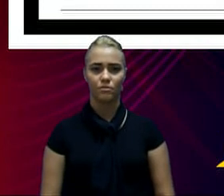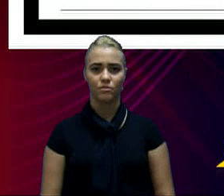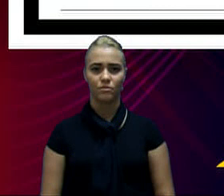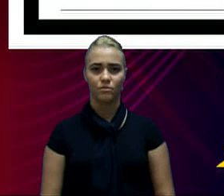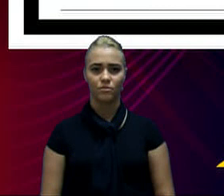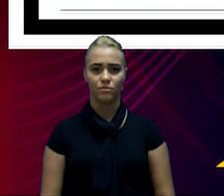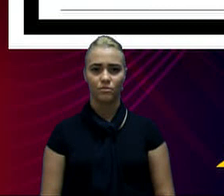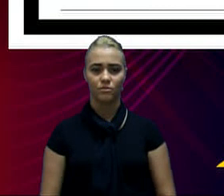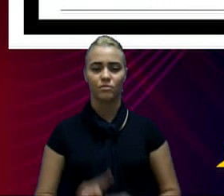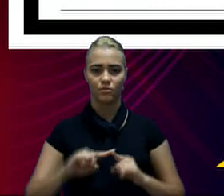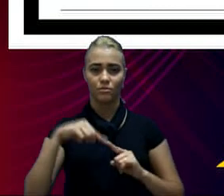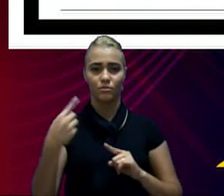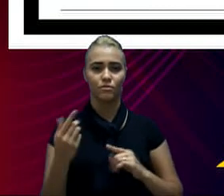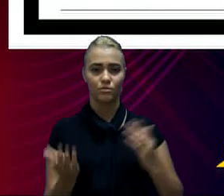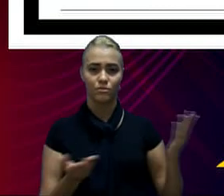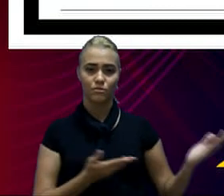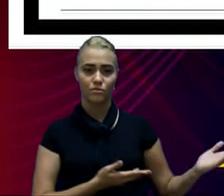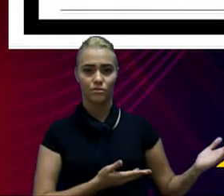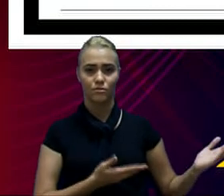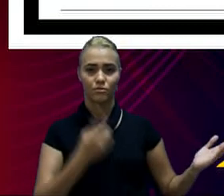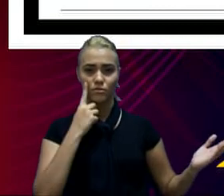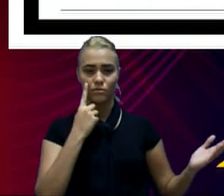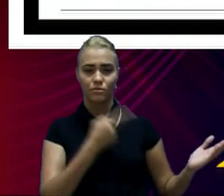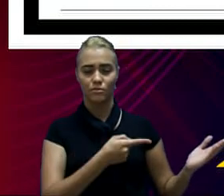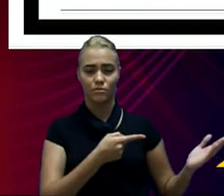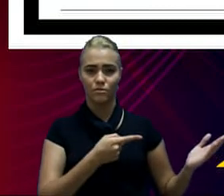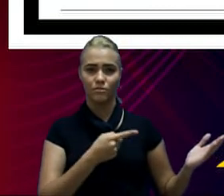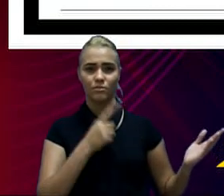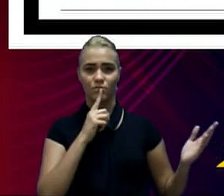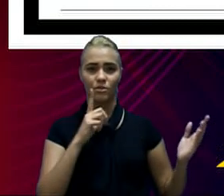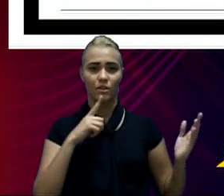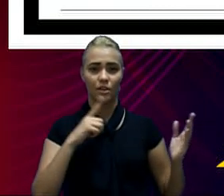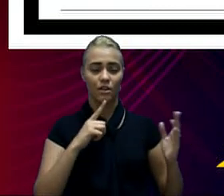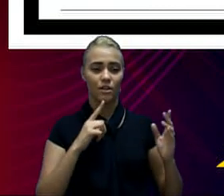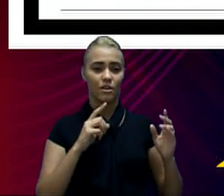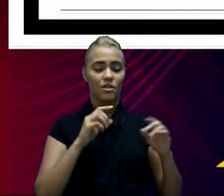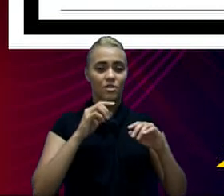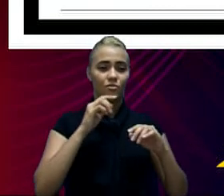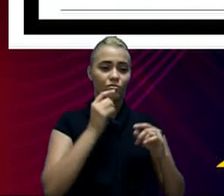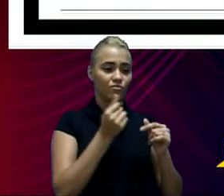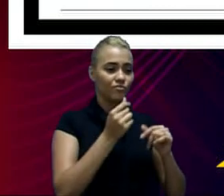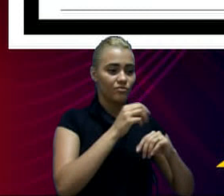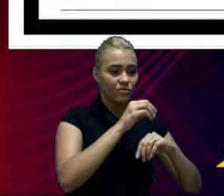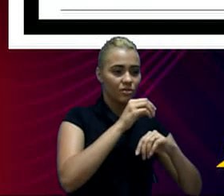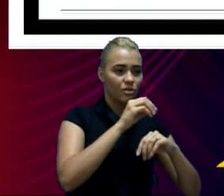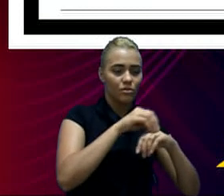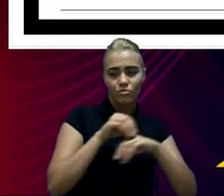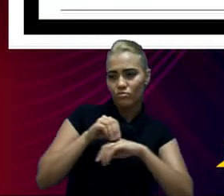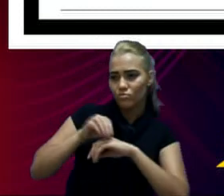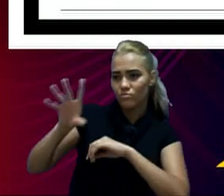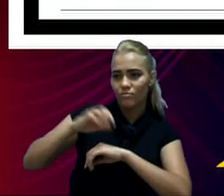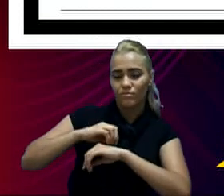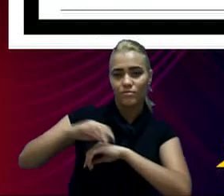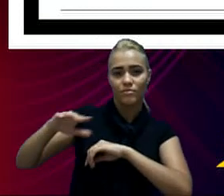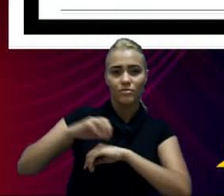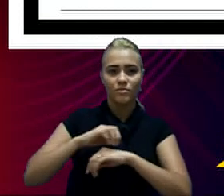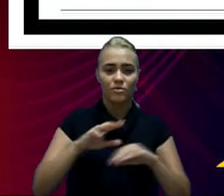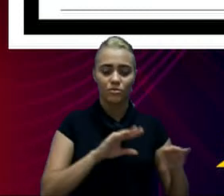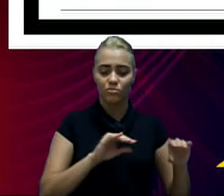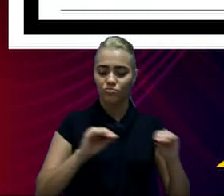O próximo quadro trata das transferências financeiras. Vocês sabem que